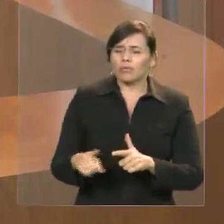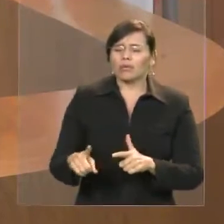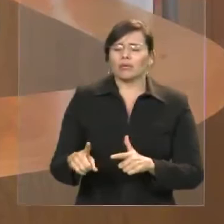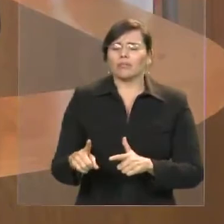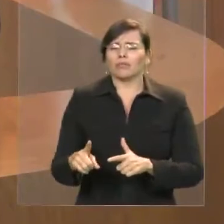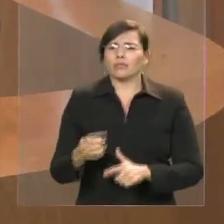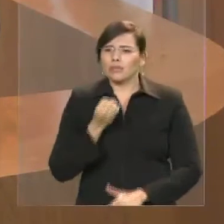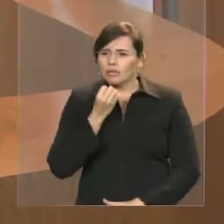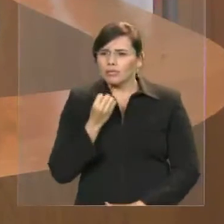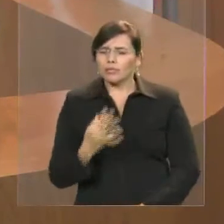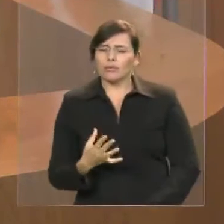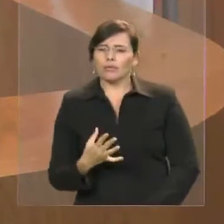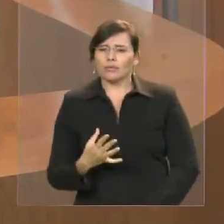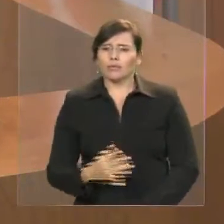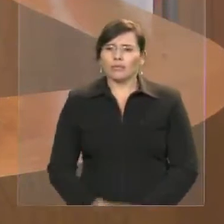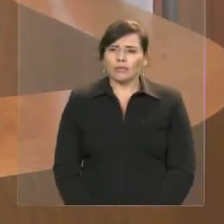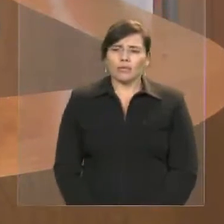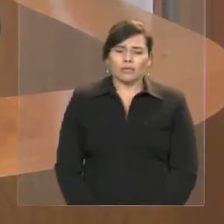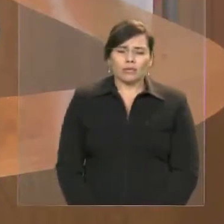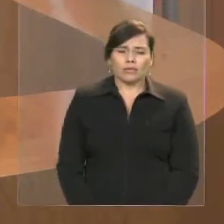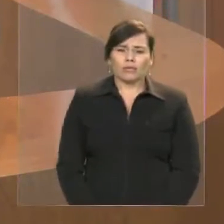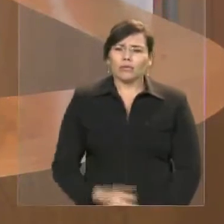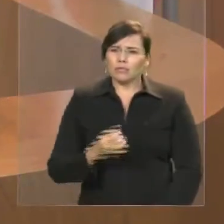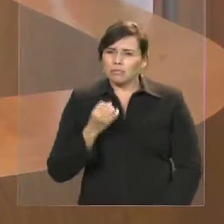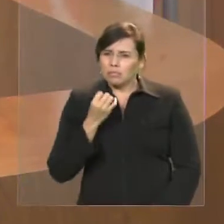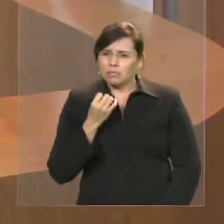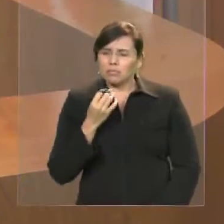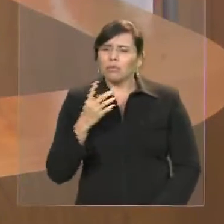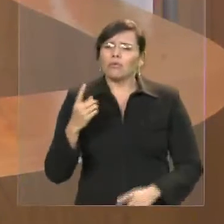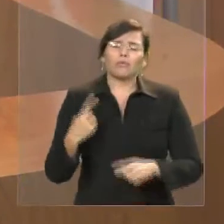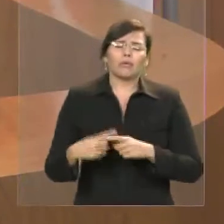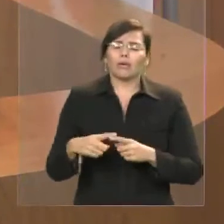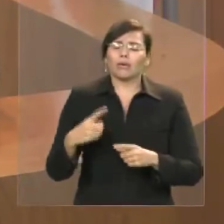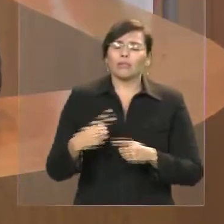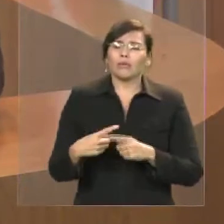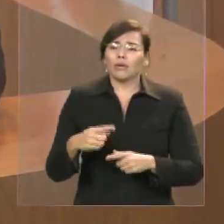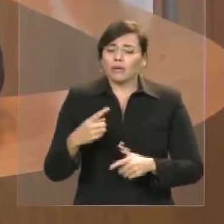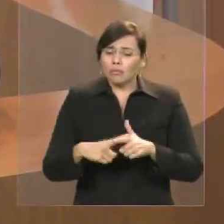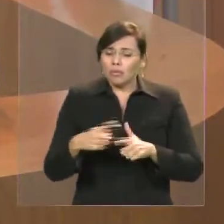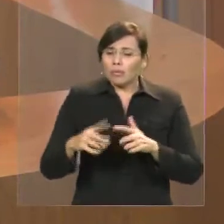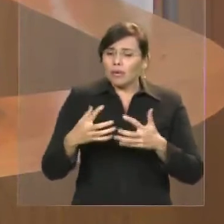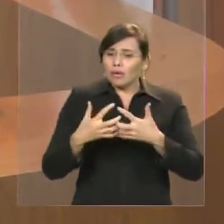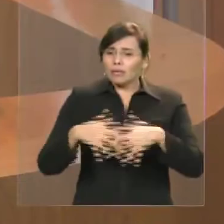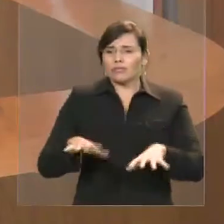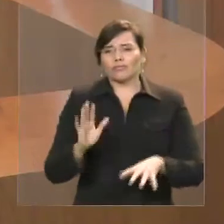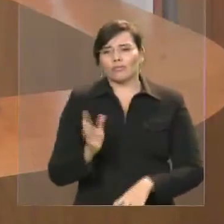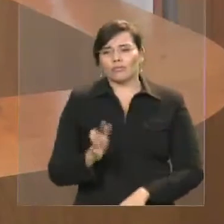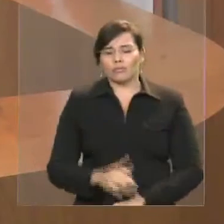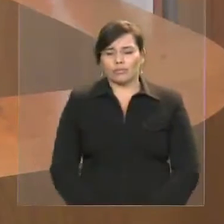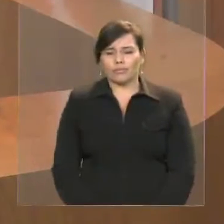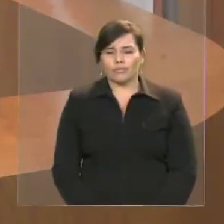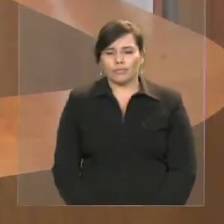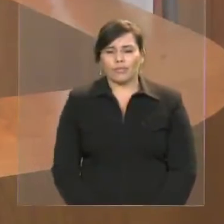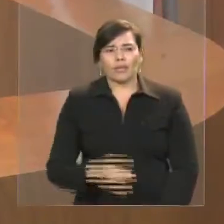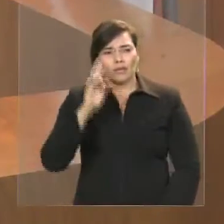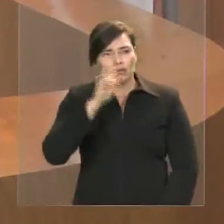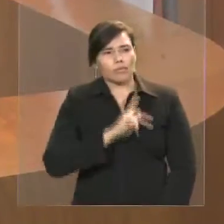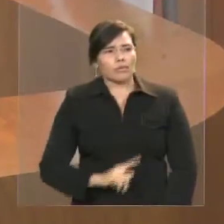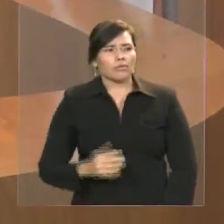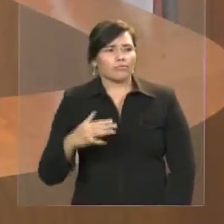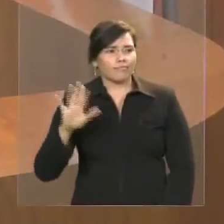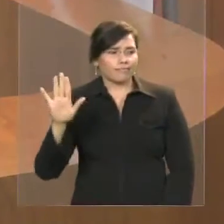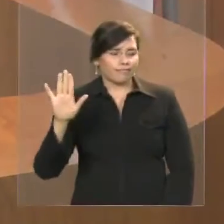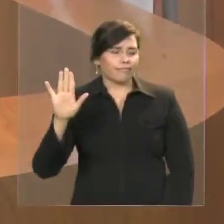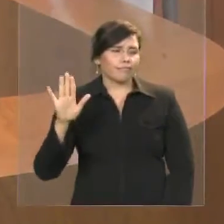aonde foi construída a sete escolas. Fala a sete escolas e não interrompesse a sala. Senhor presidente, por gentileza. E aí,